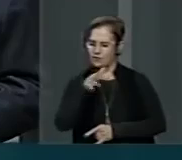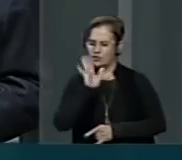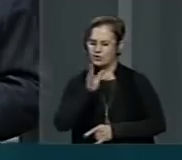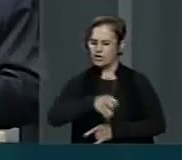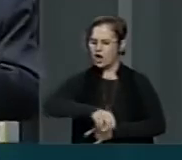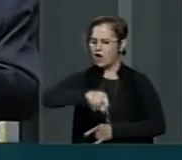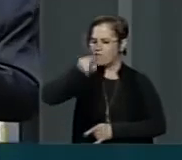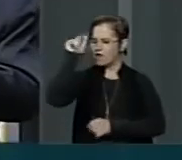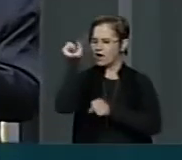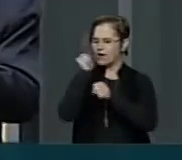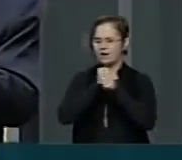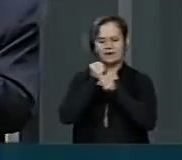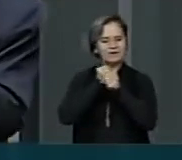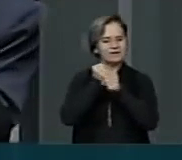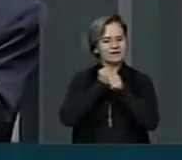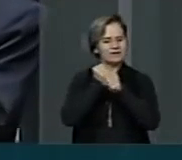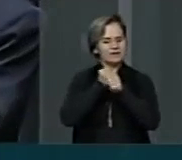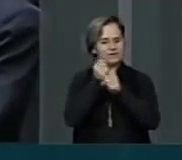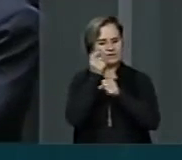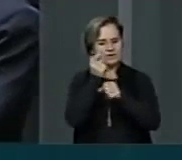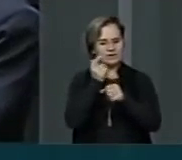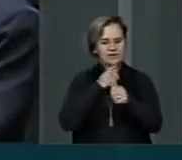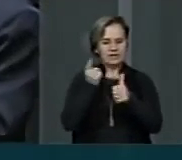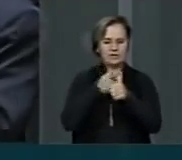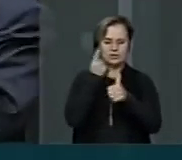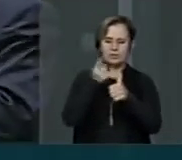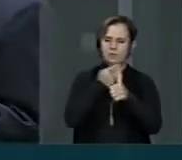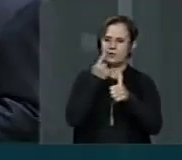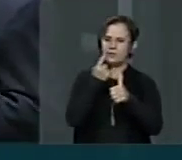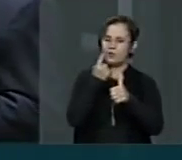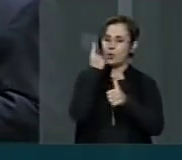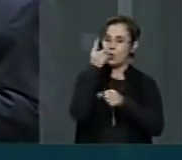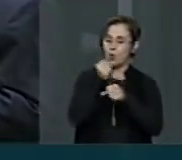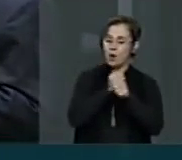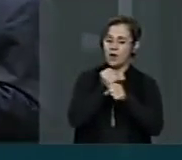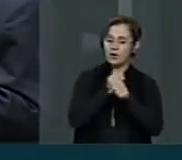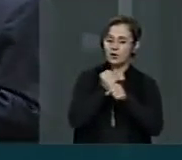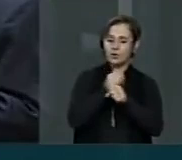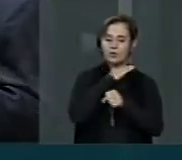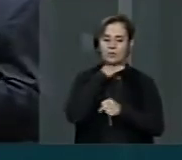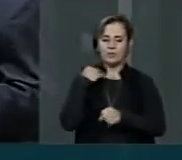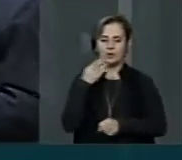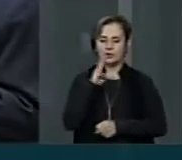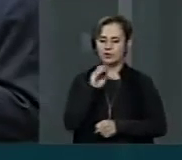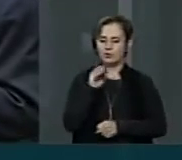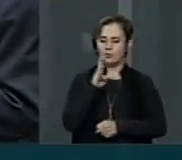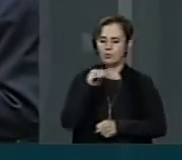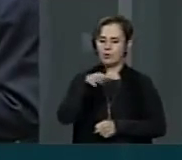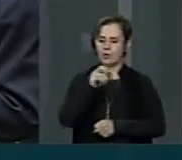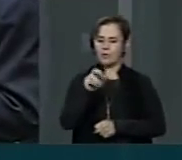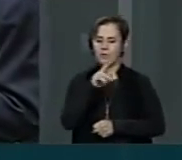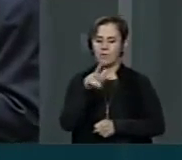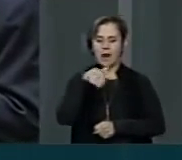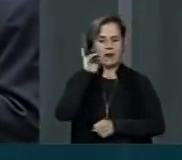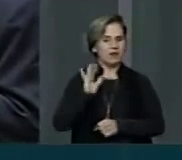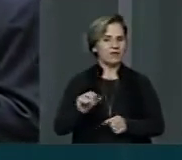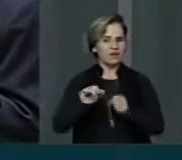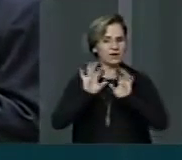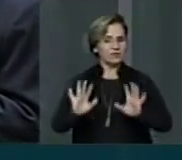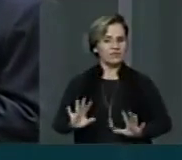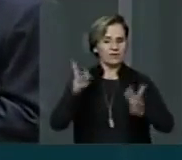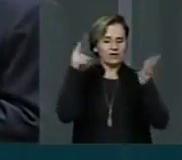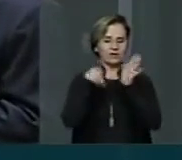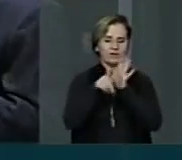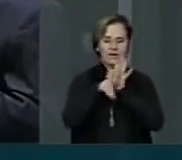quando completou o primeiro ano da morte de Bob Marley, ele faz essa festa em homenagem pela passagem do Bob Marley